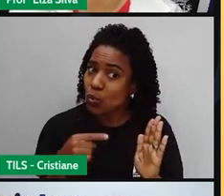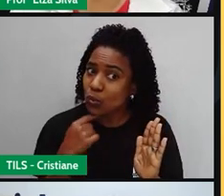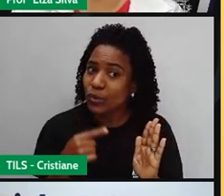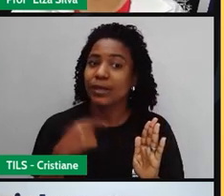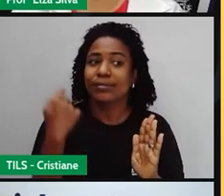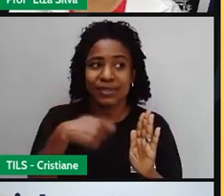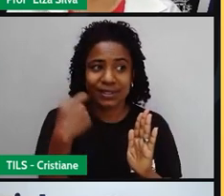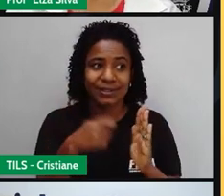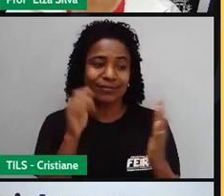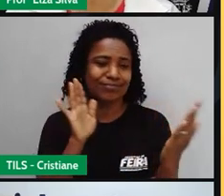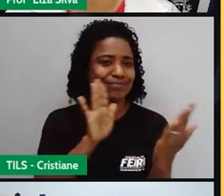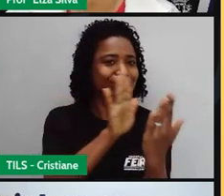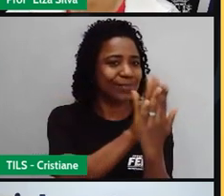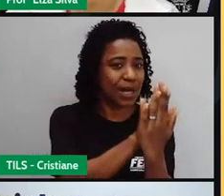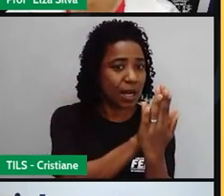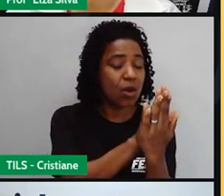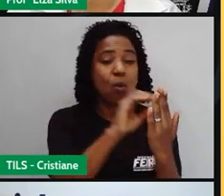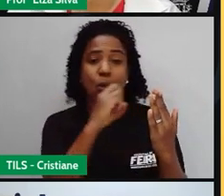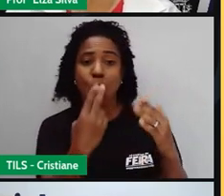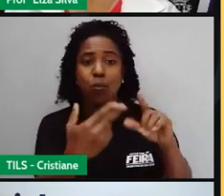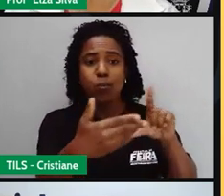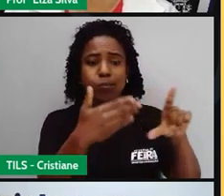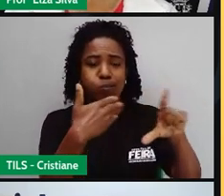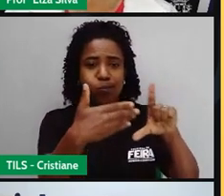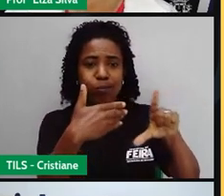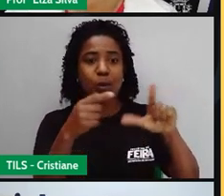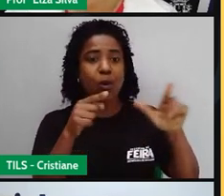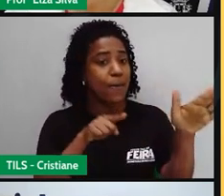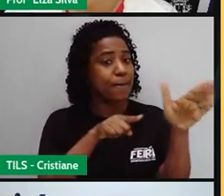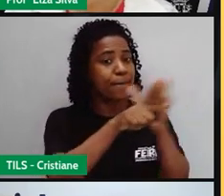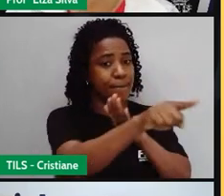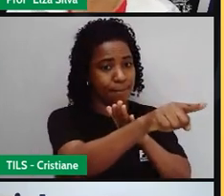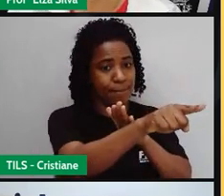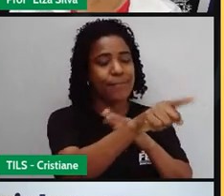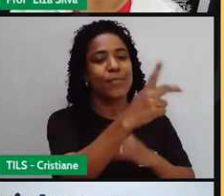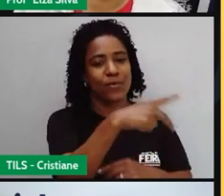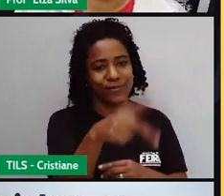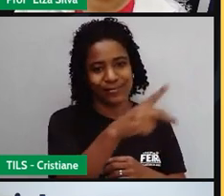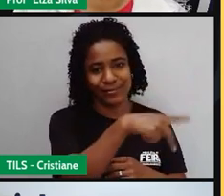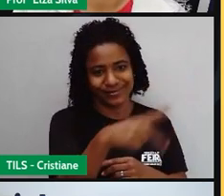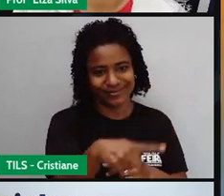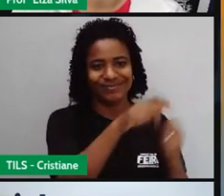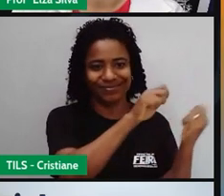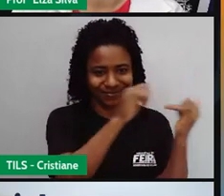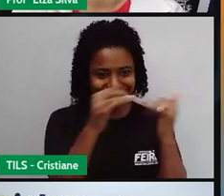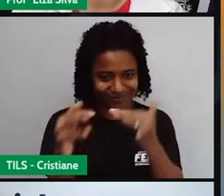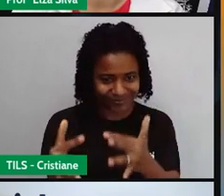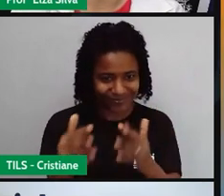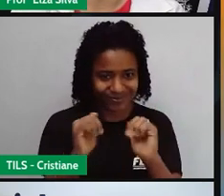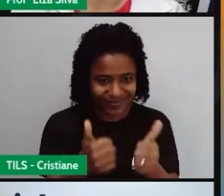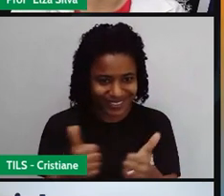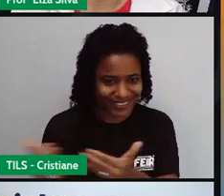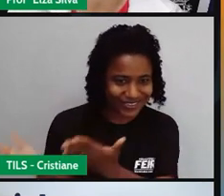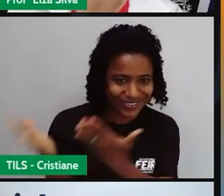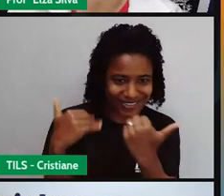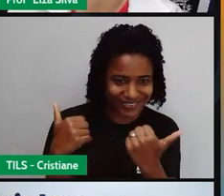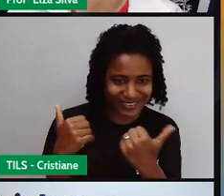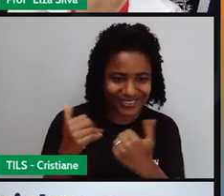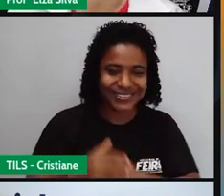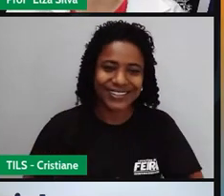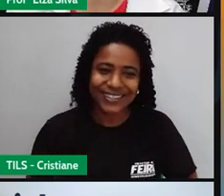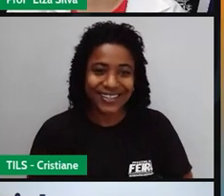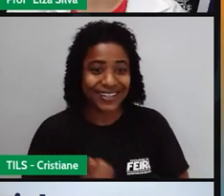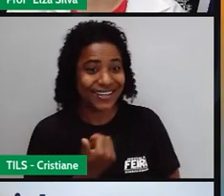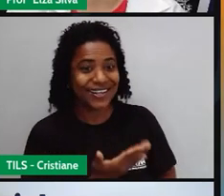na primeira oportunidade que você tiver com os seus professores. Ok? Let's go! E aí,